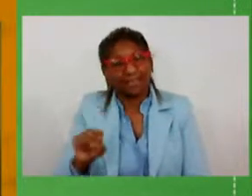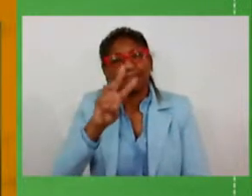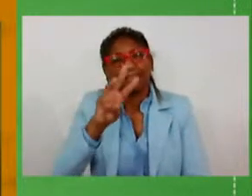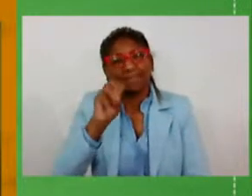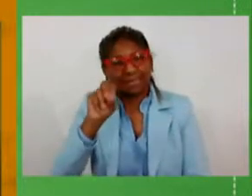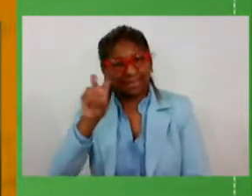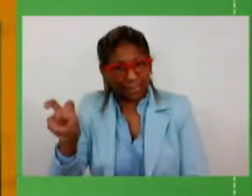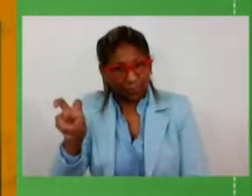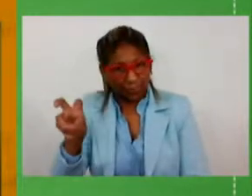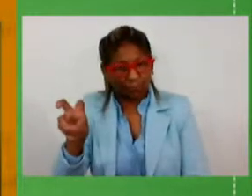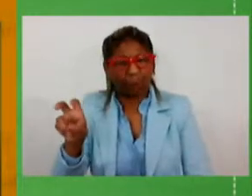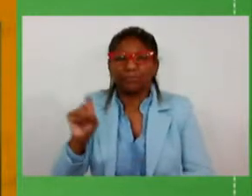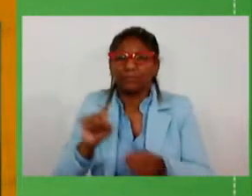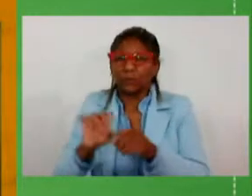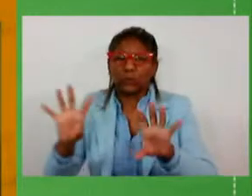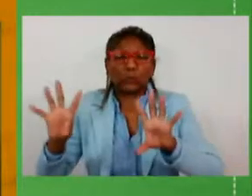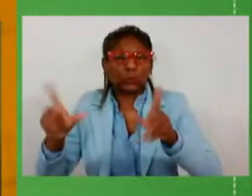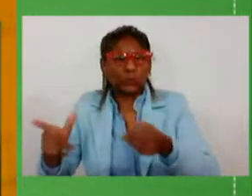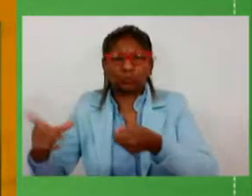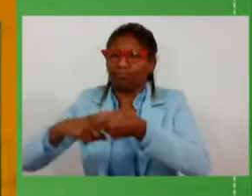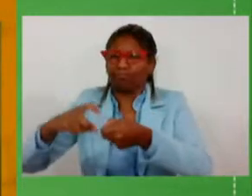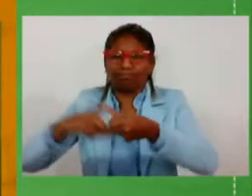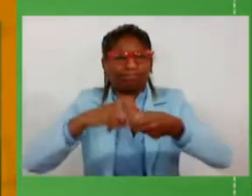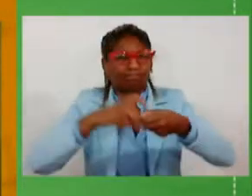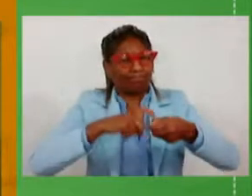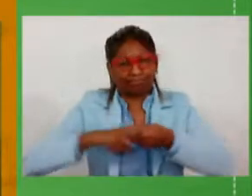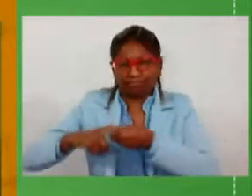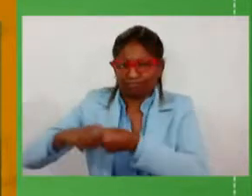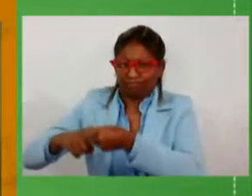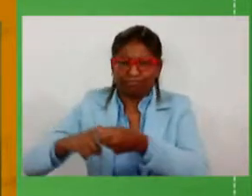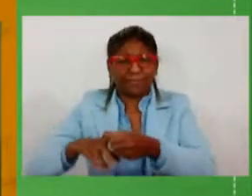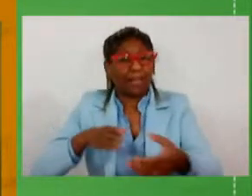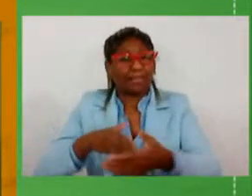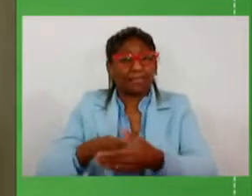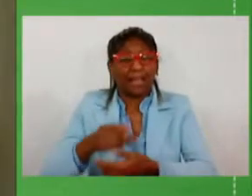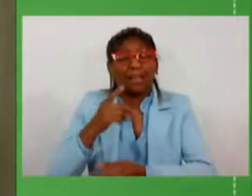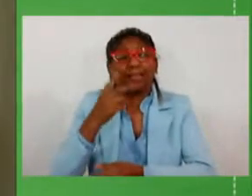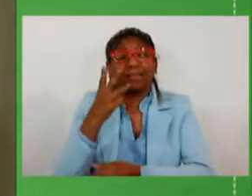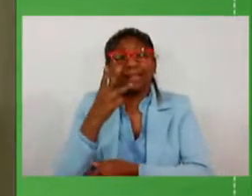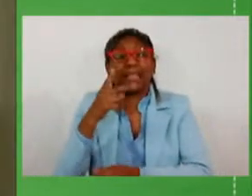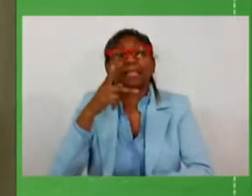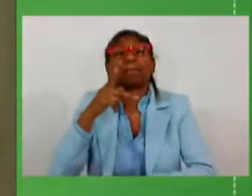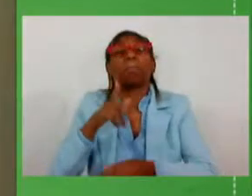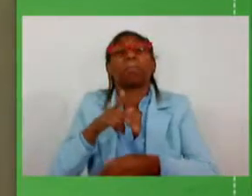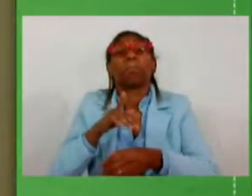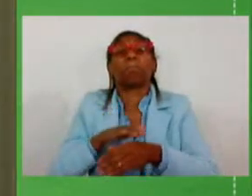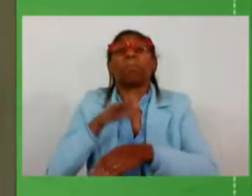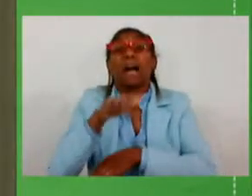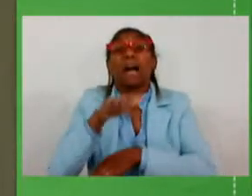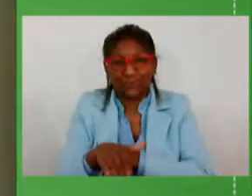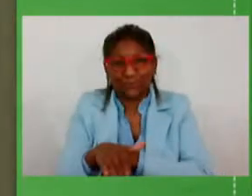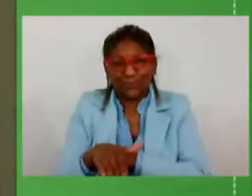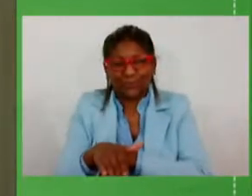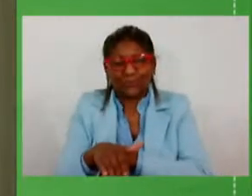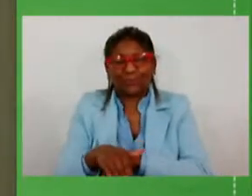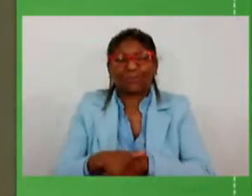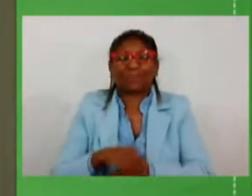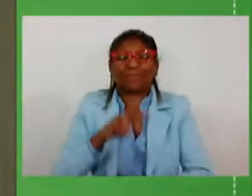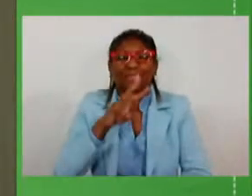fazendo toda essa ligação desde Horizontina até três passos pela RS 305